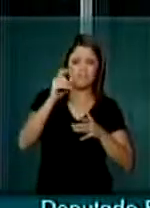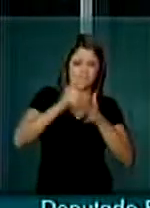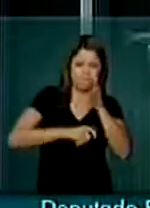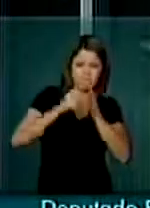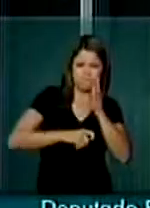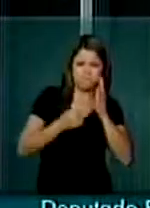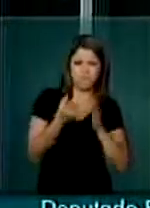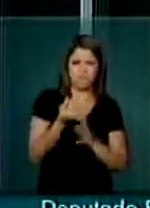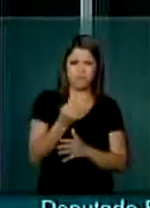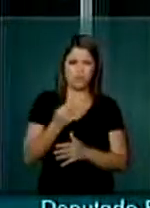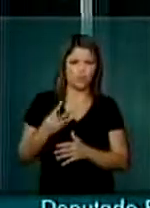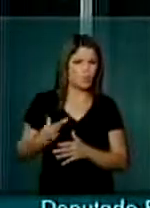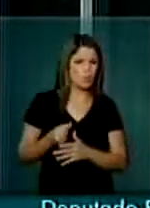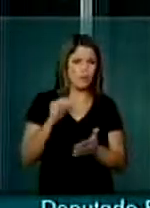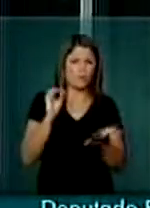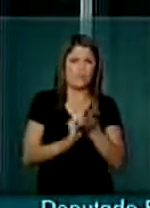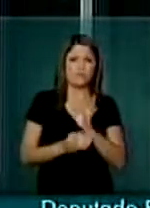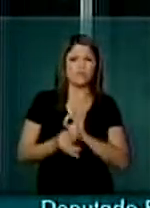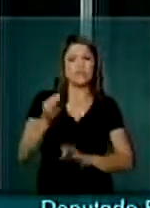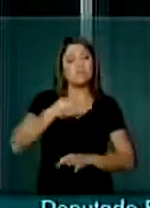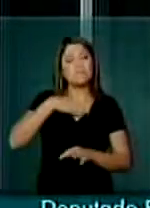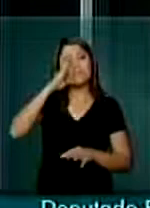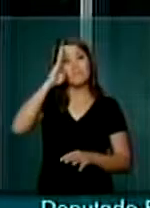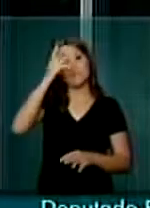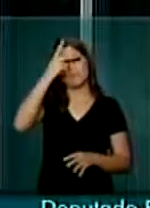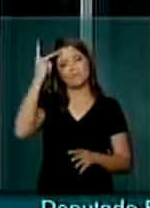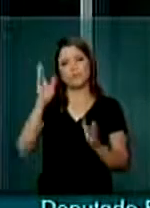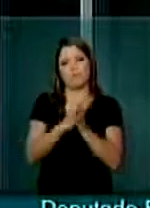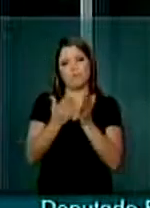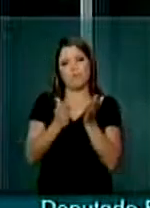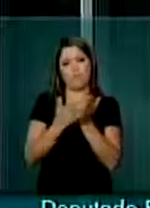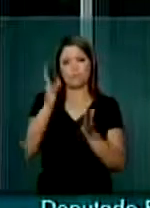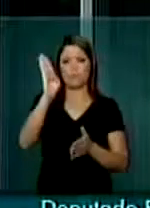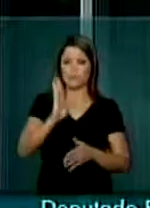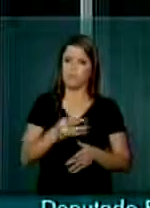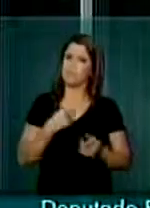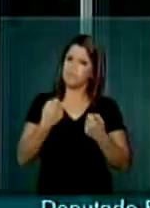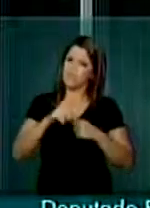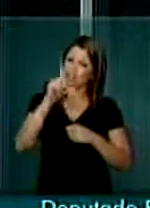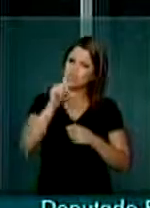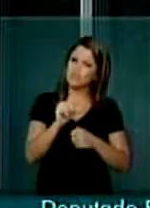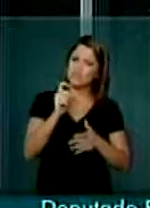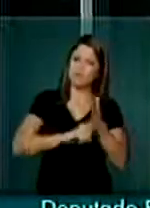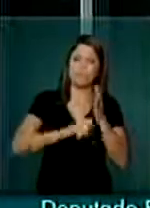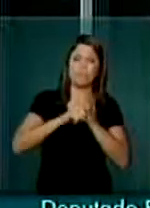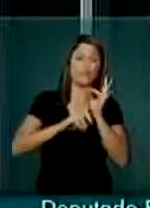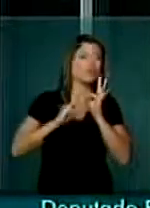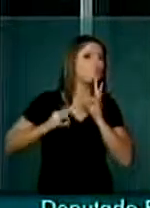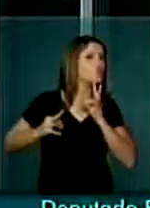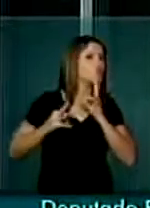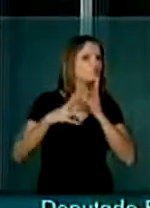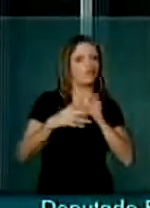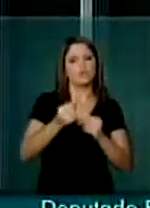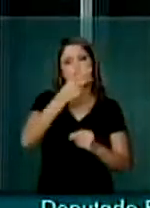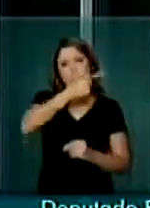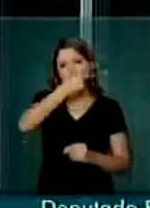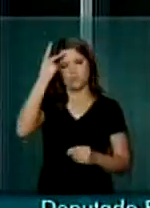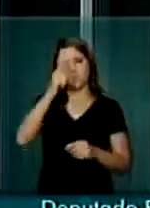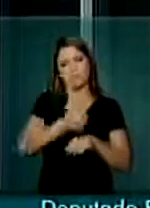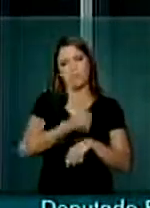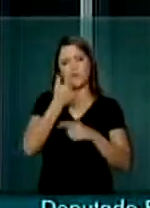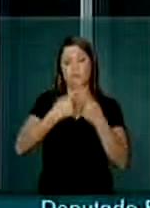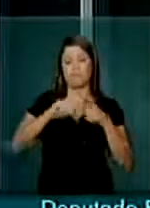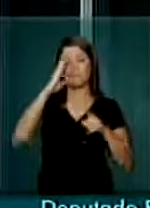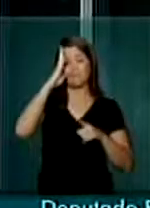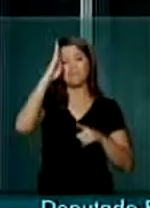e da injustiça da carga tributária, principalmente com os pobres no Brasil. Há que se baixar impostos para todos nesse país para que melhore, mas